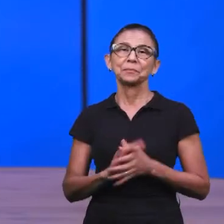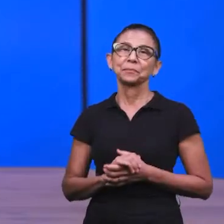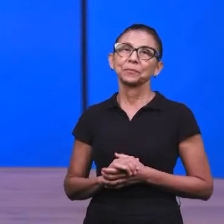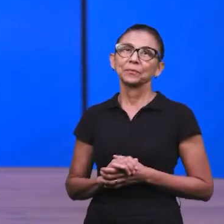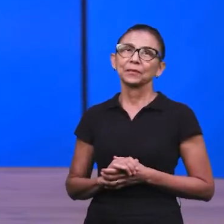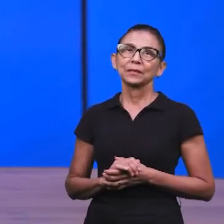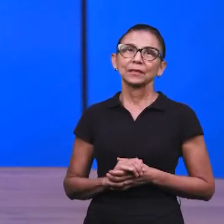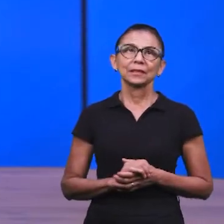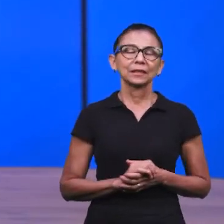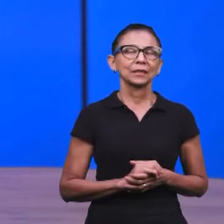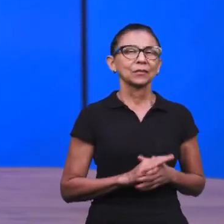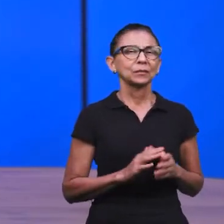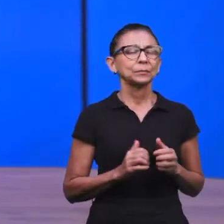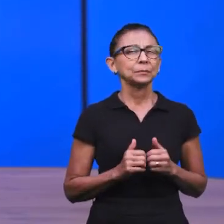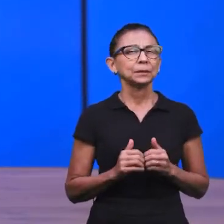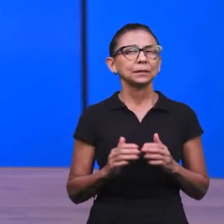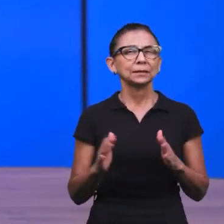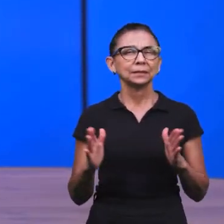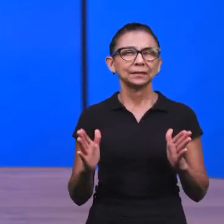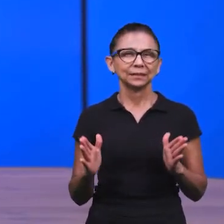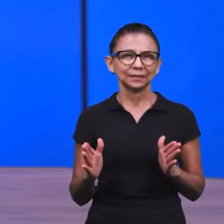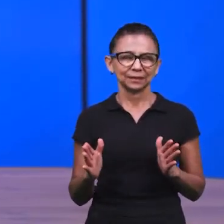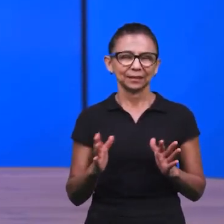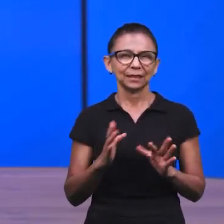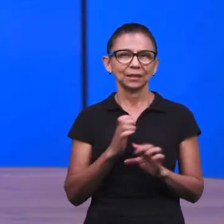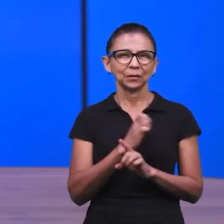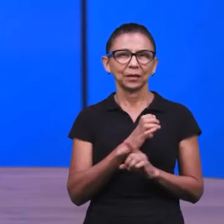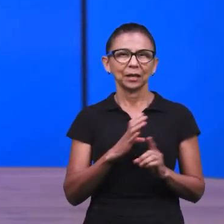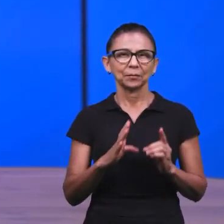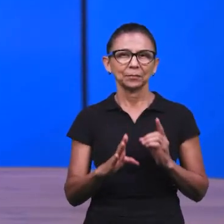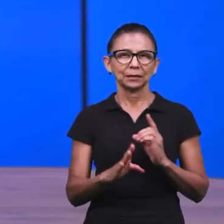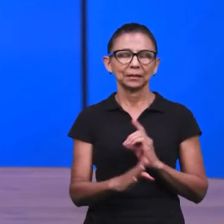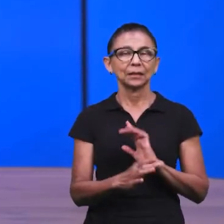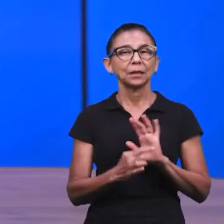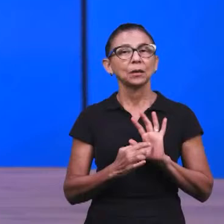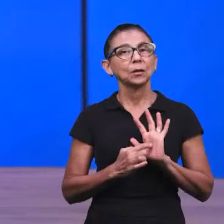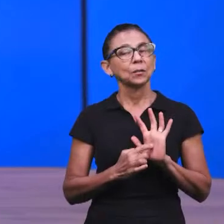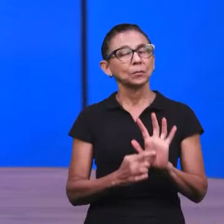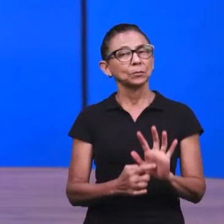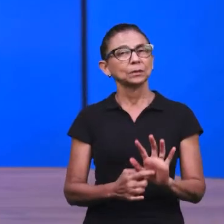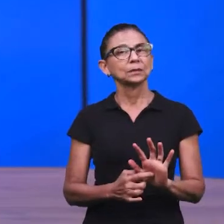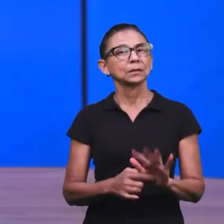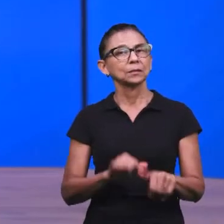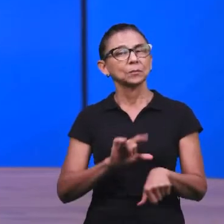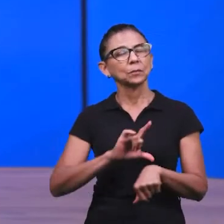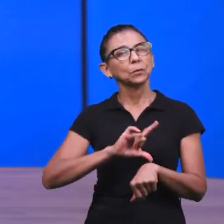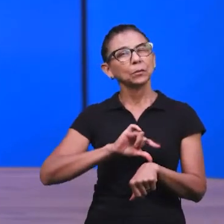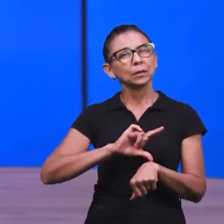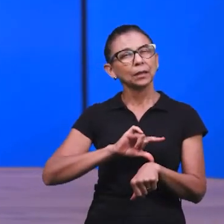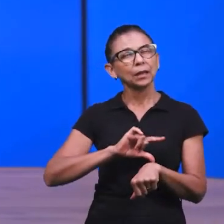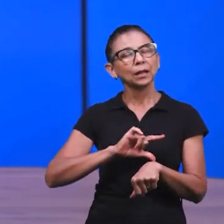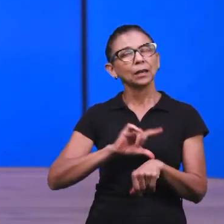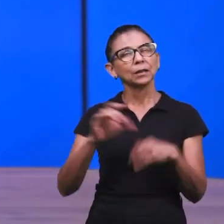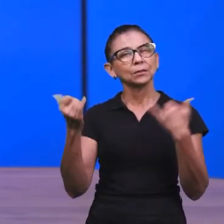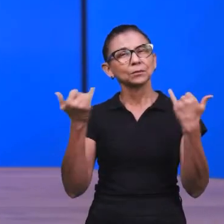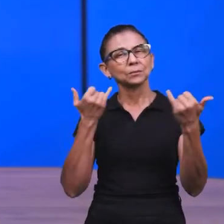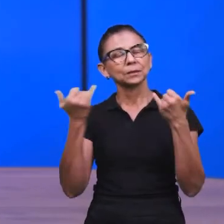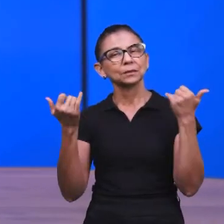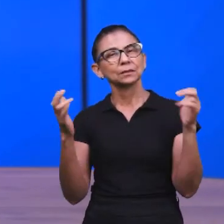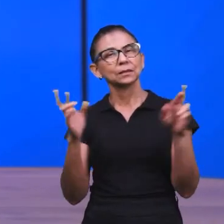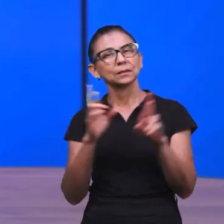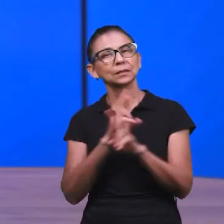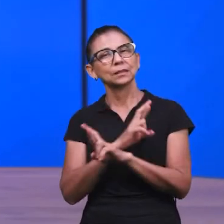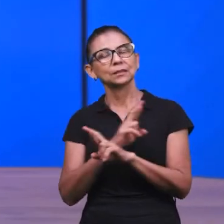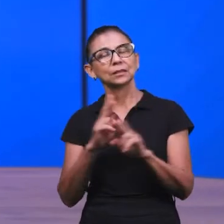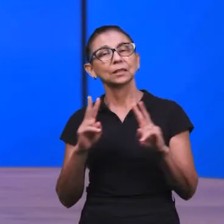na parte inicial da Escola Bíblica, quando nós apresentamos, neste horário, algumas informações relacionadas